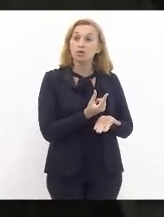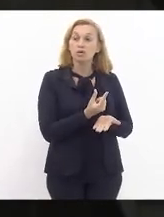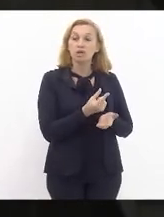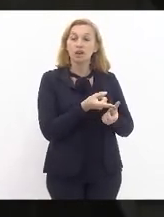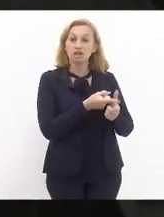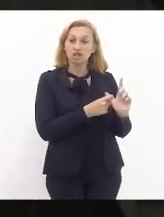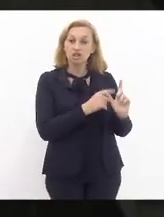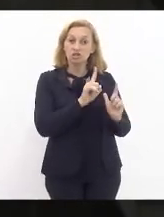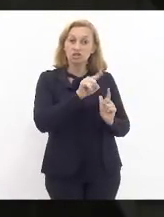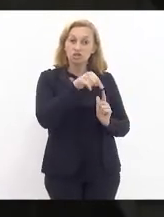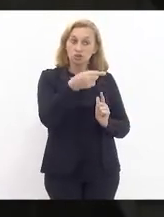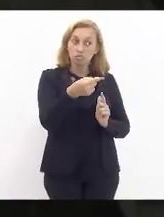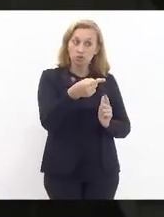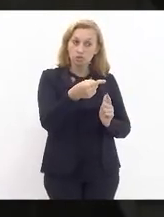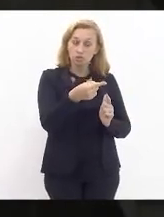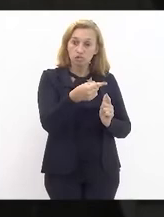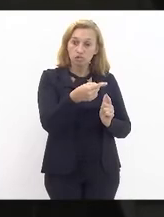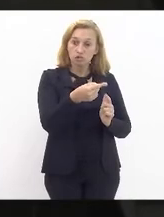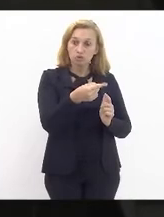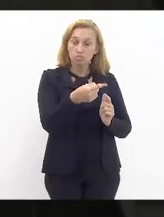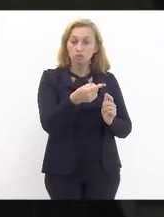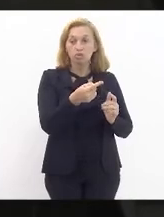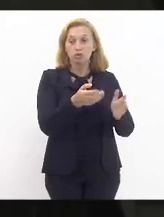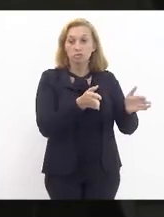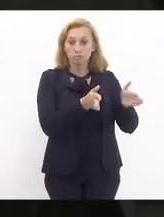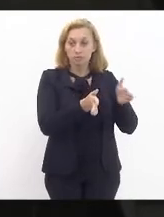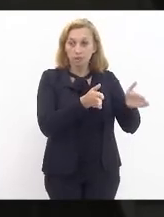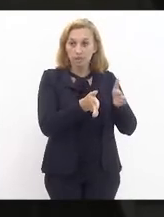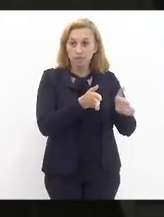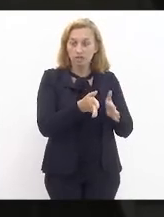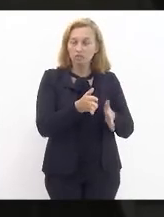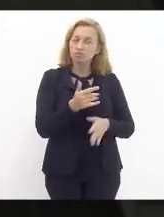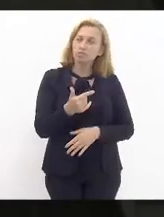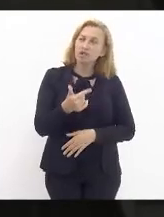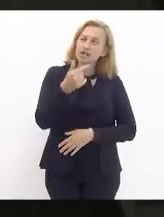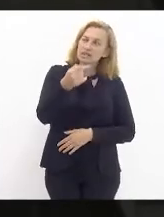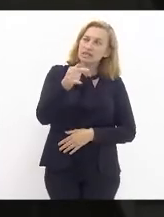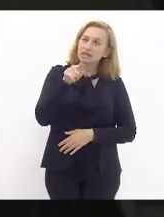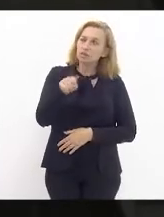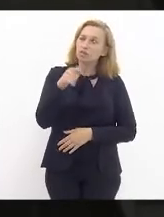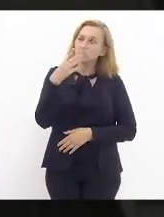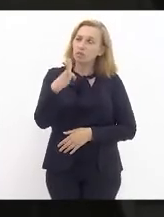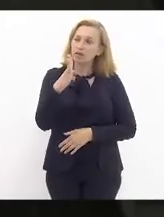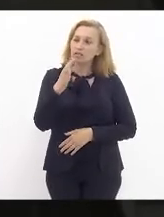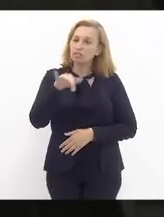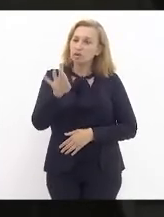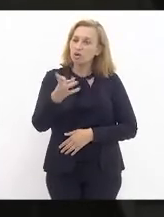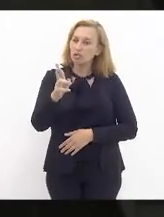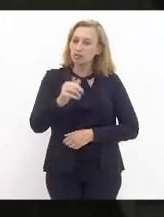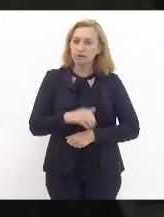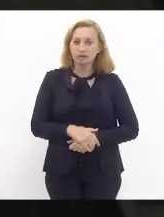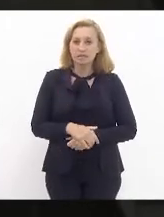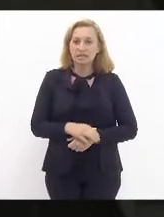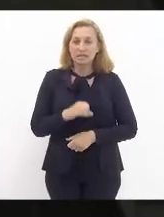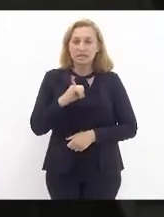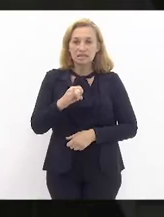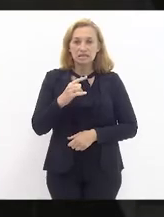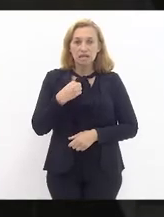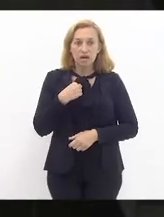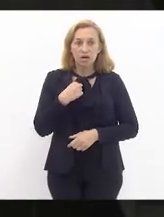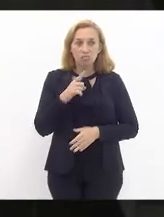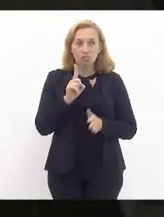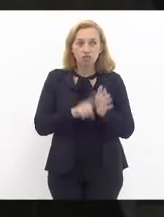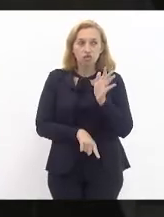receita e despesa dá um caixa de 7,4 bilhões. Se eu sobretair